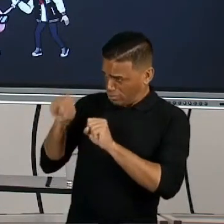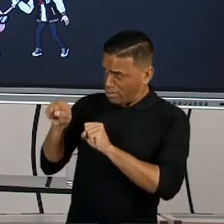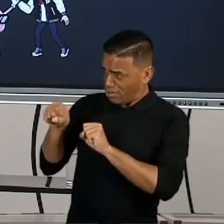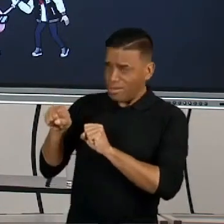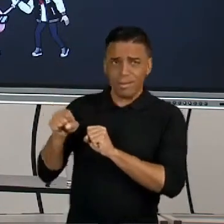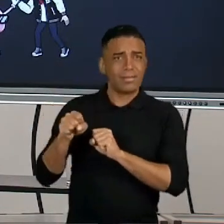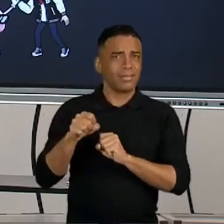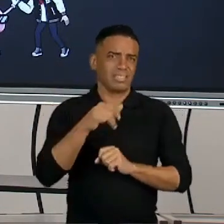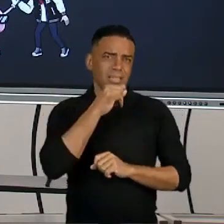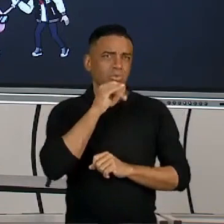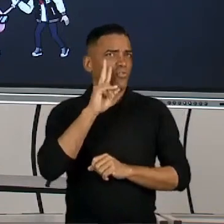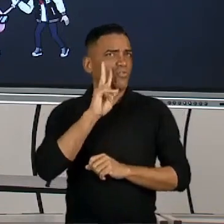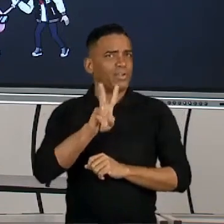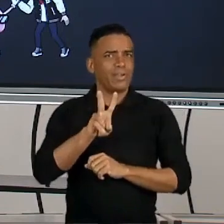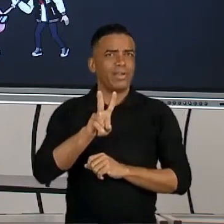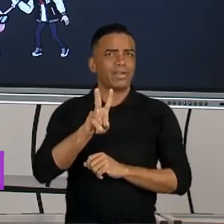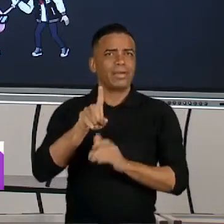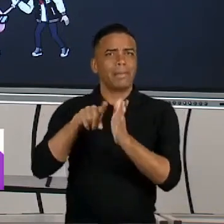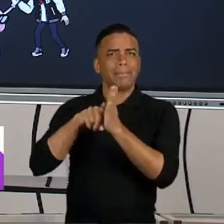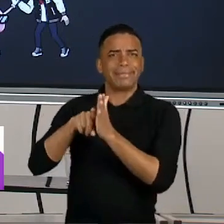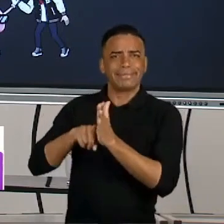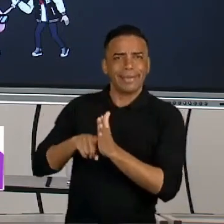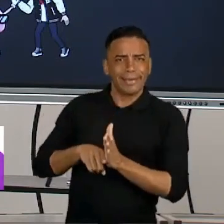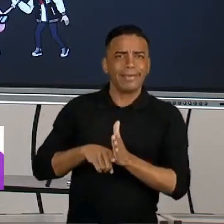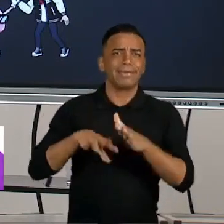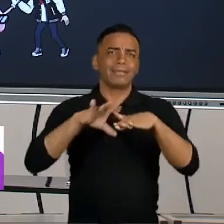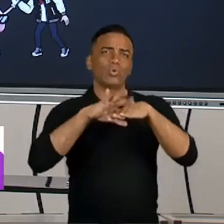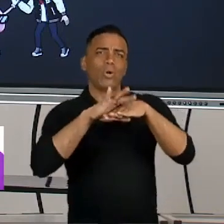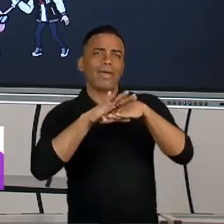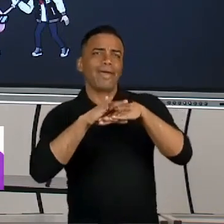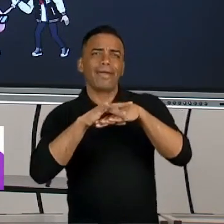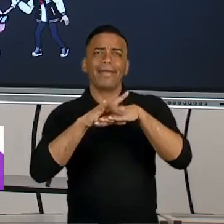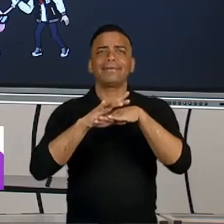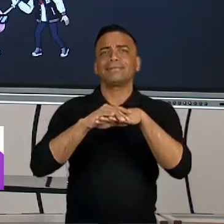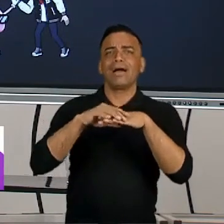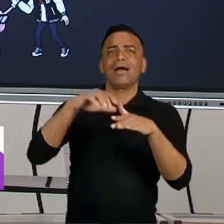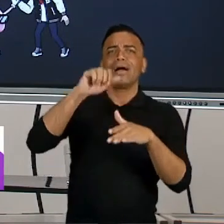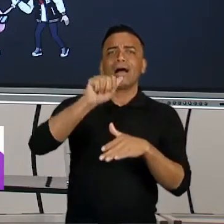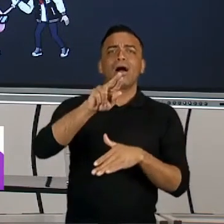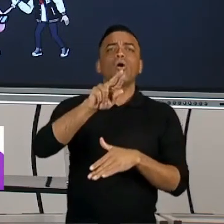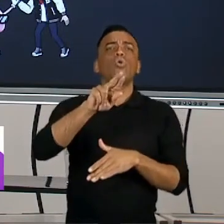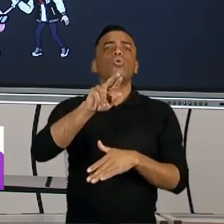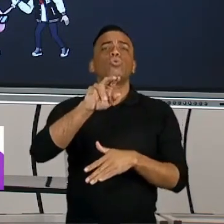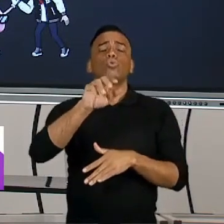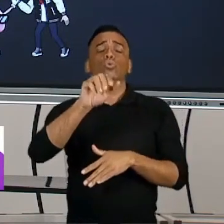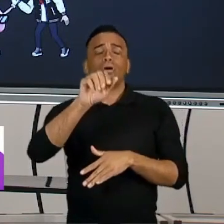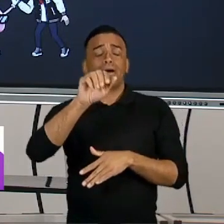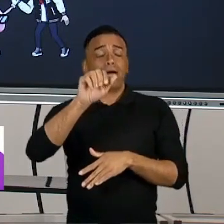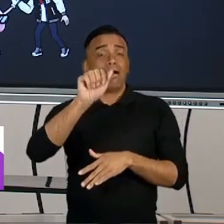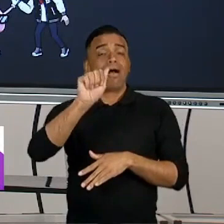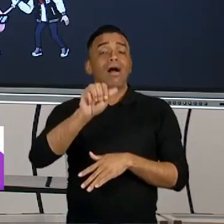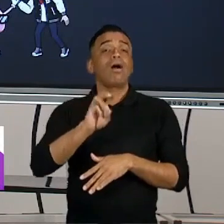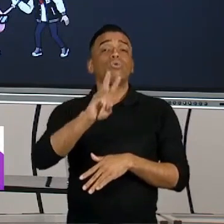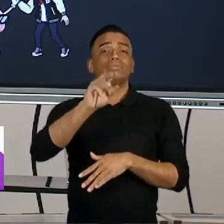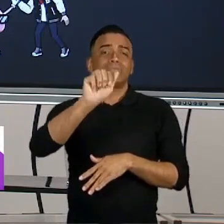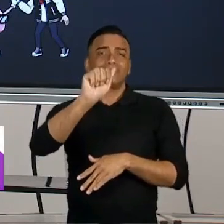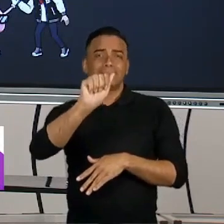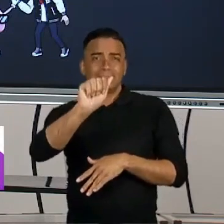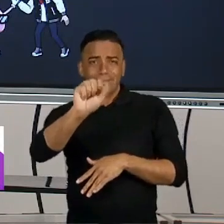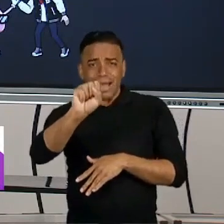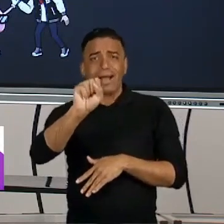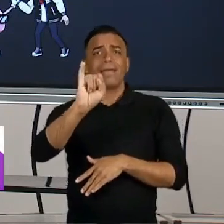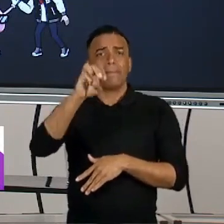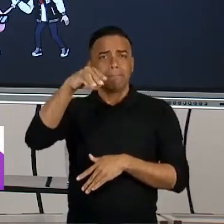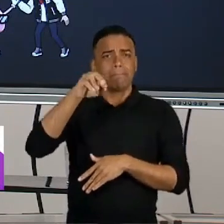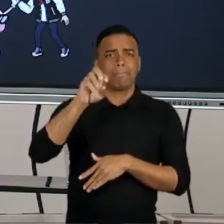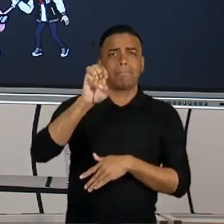Eu já vi casos de estudo com Alzheimer, por exemplo, onde você coloca uma música que remete à infância ou alguma coisa,